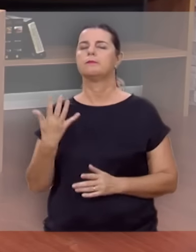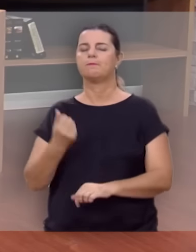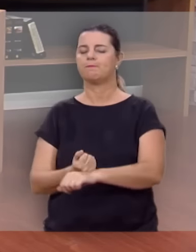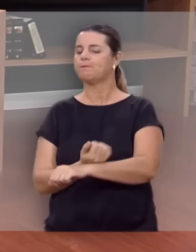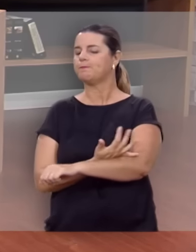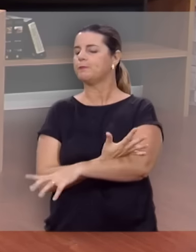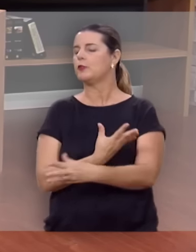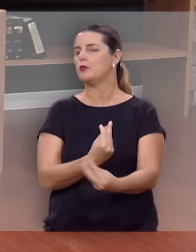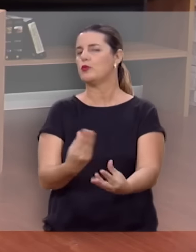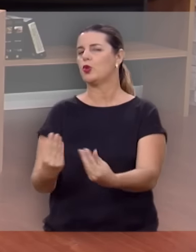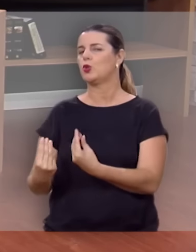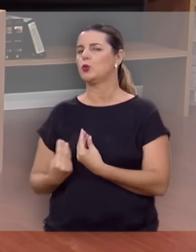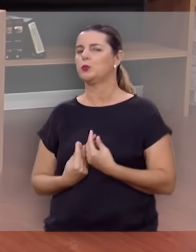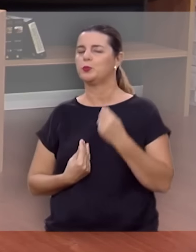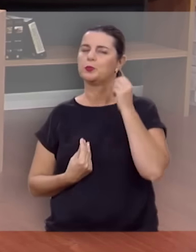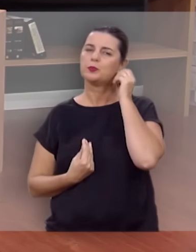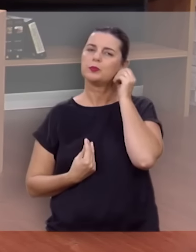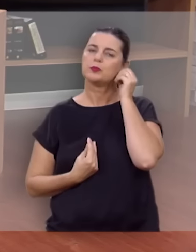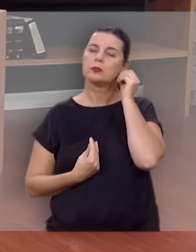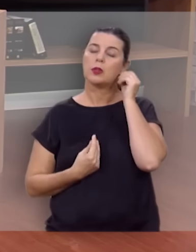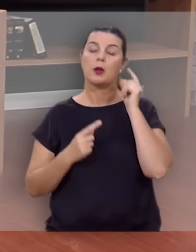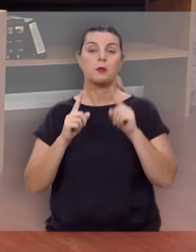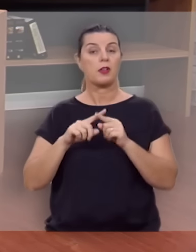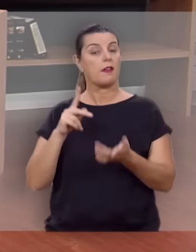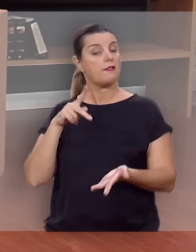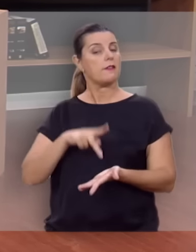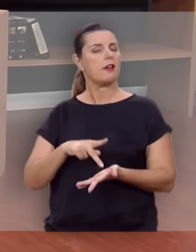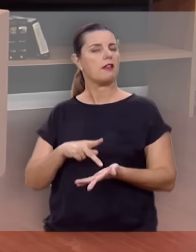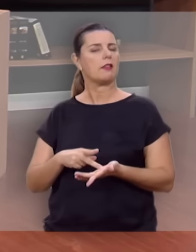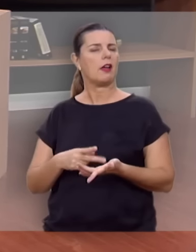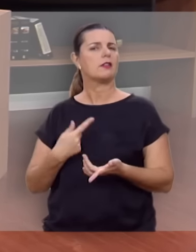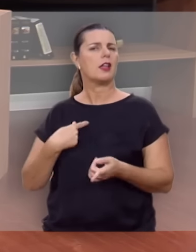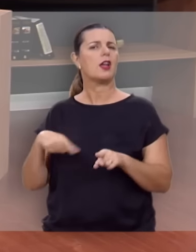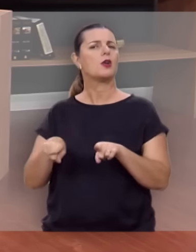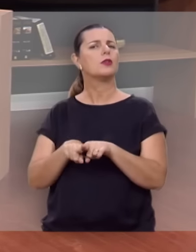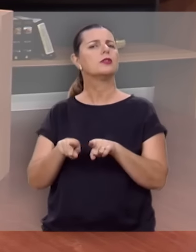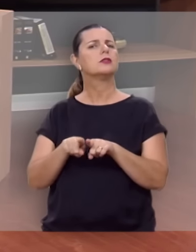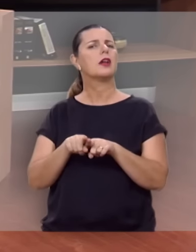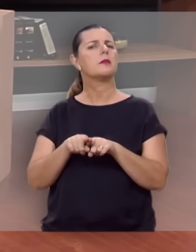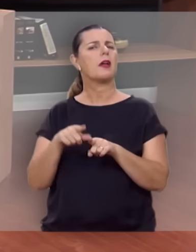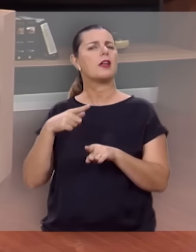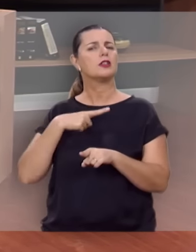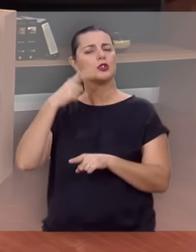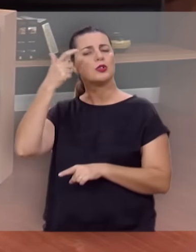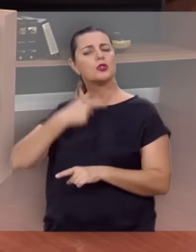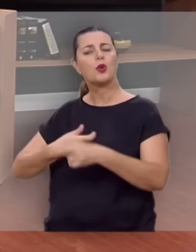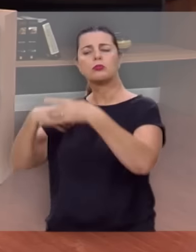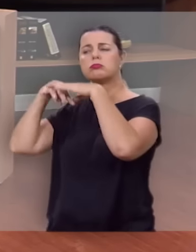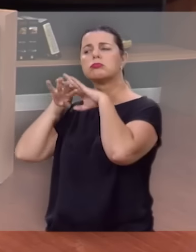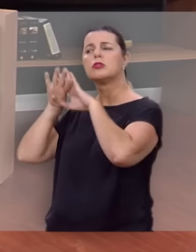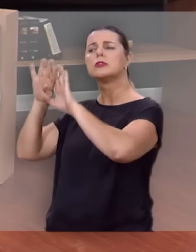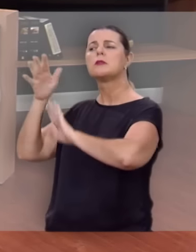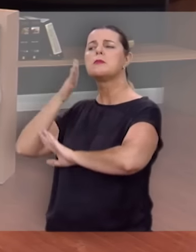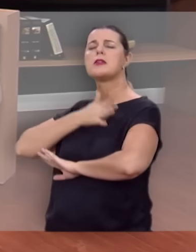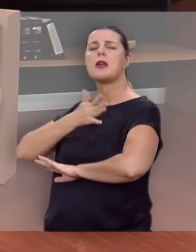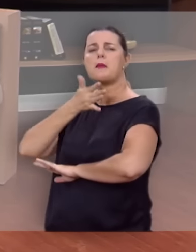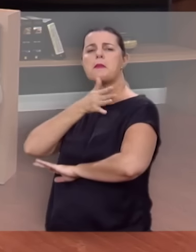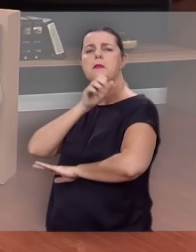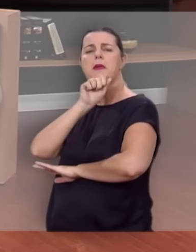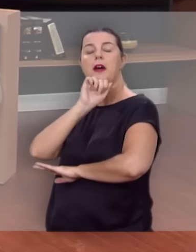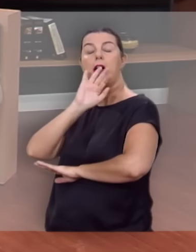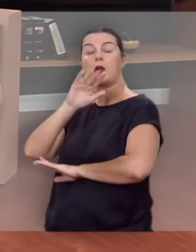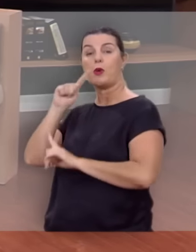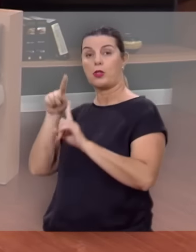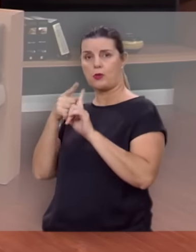isso me emociona muito, porque na verdade eu também sou fruto de uma consagração da minha mãe.